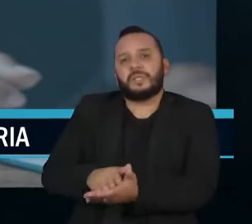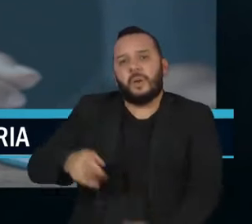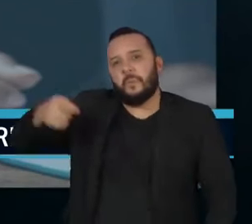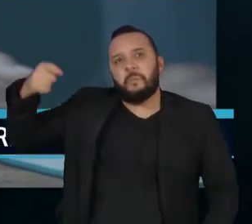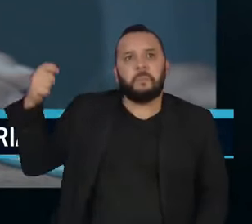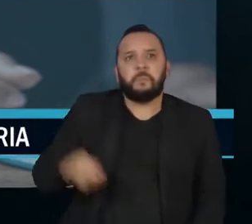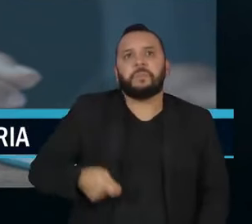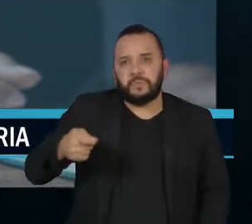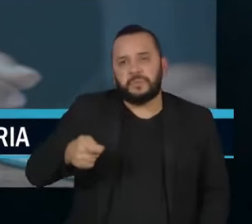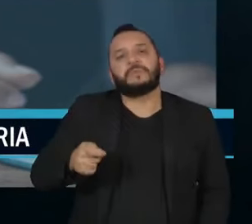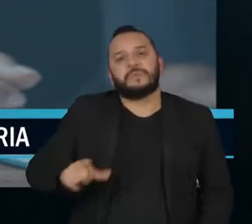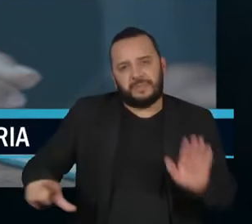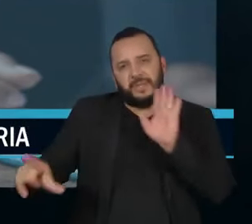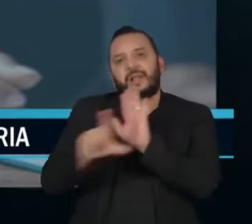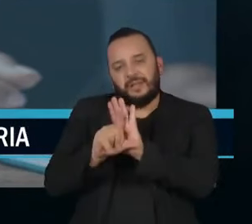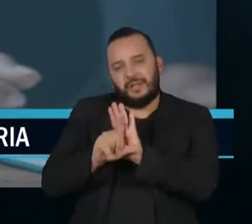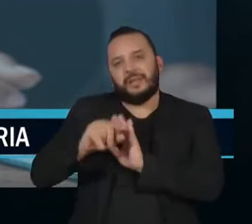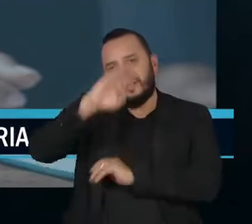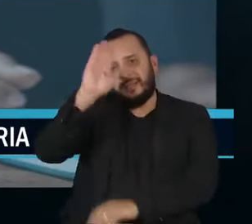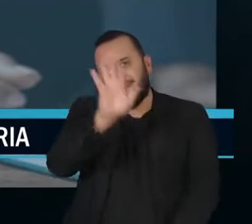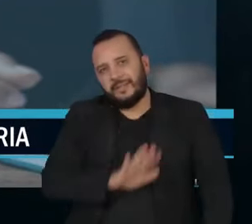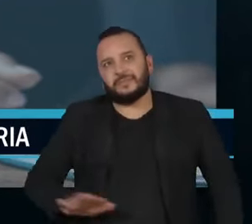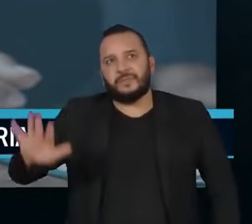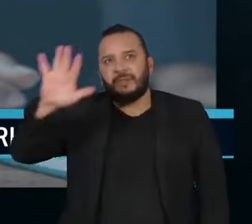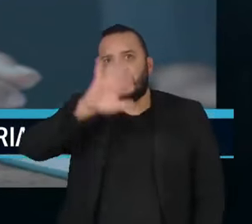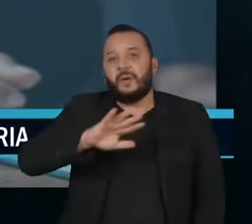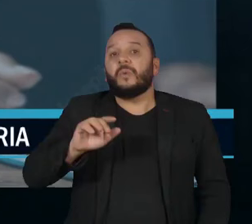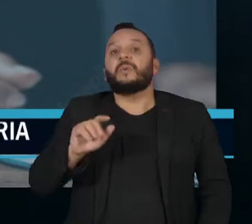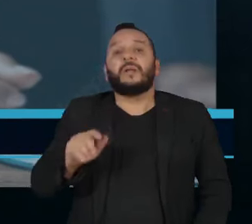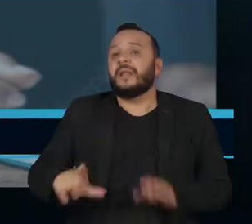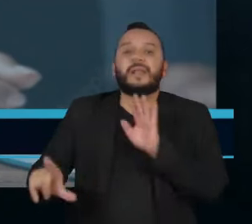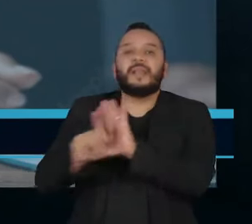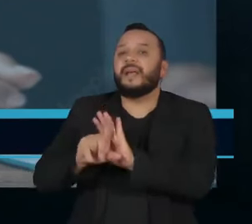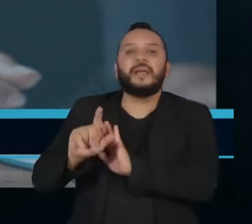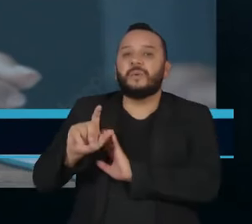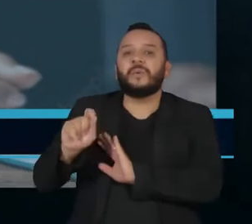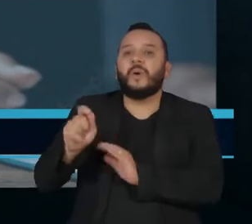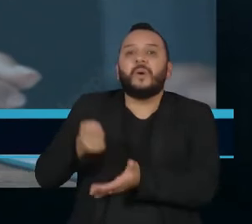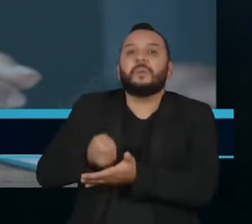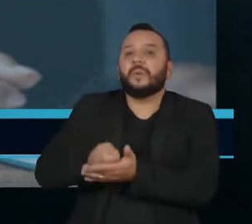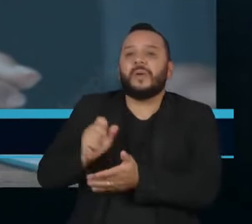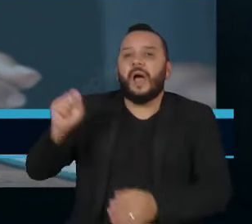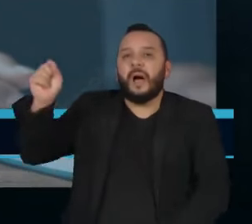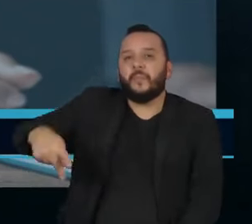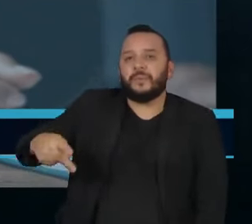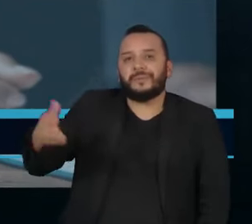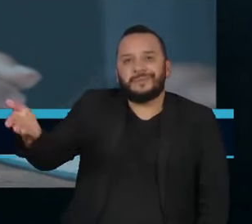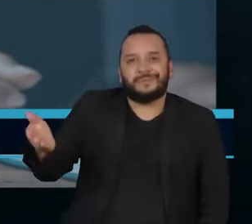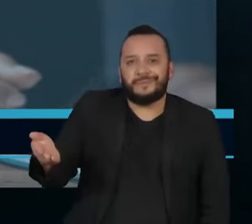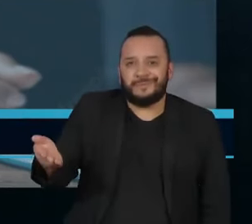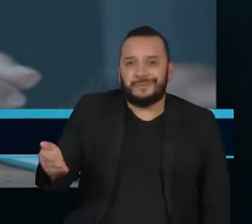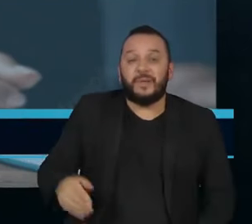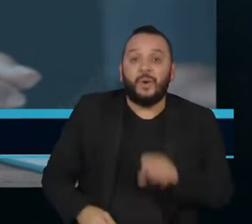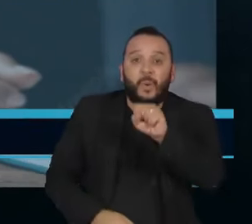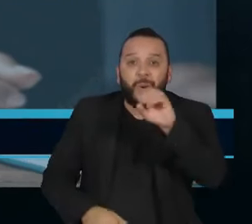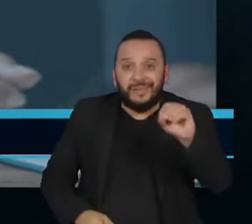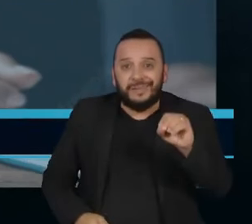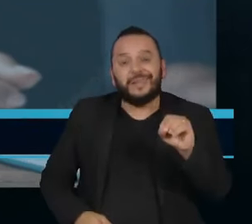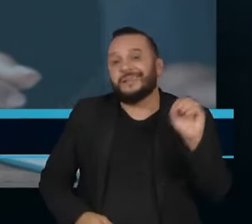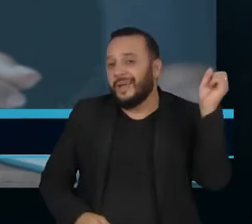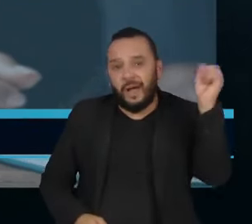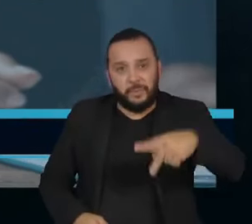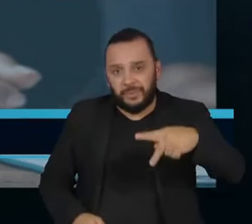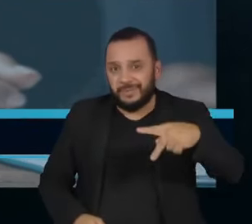da Lei Orgânica da Magistratura Nacional, a aposentadoria compulsória. Ou seja, 80 foram aposentados,